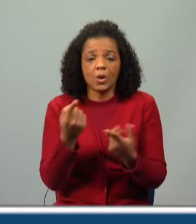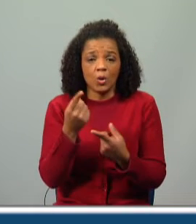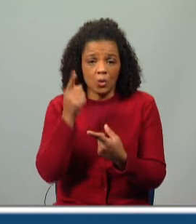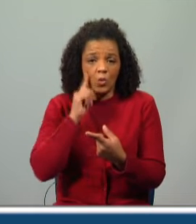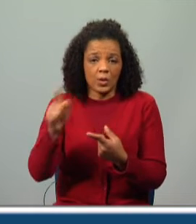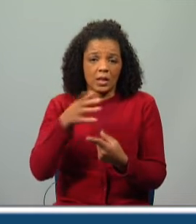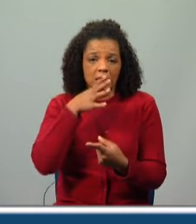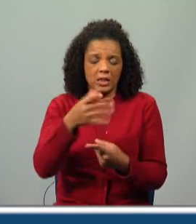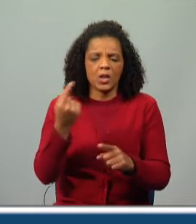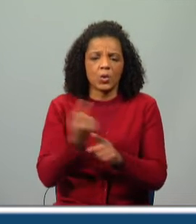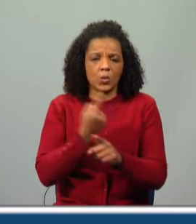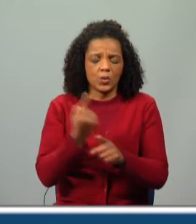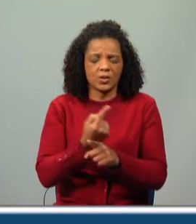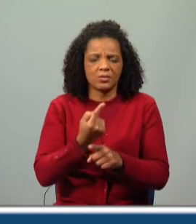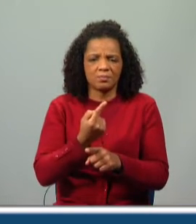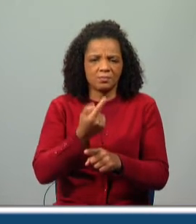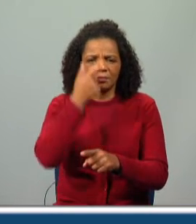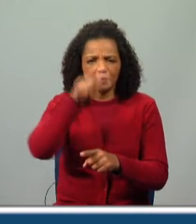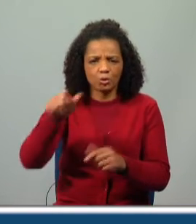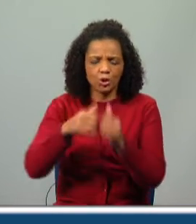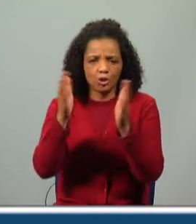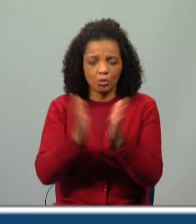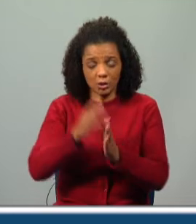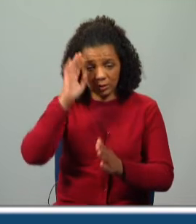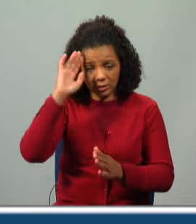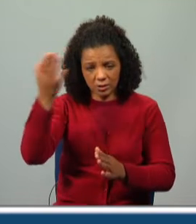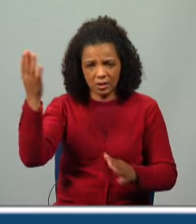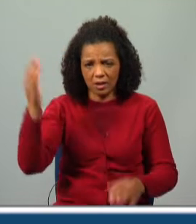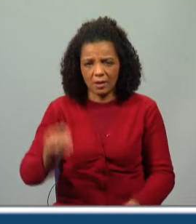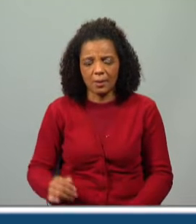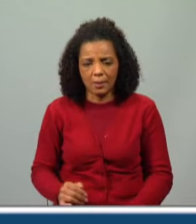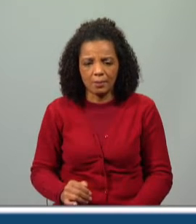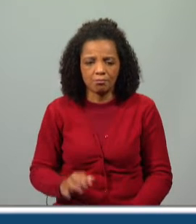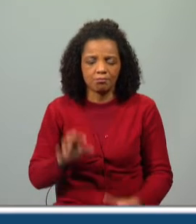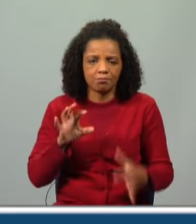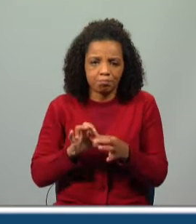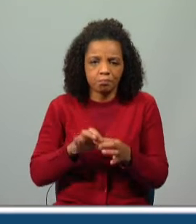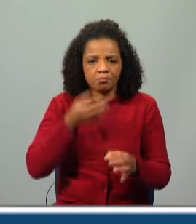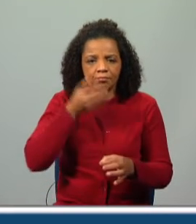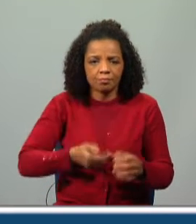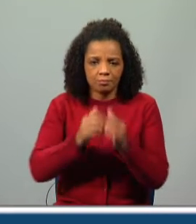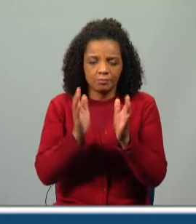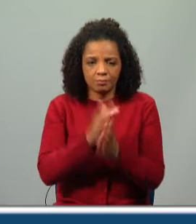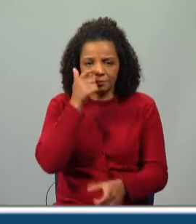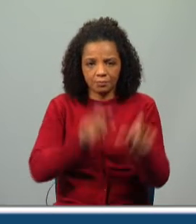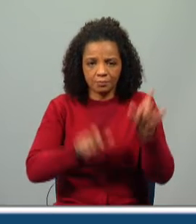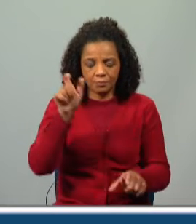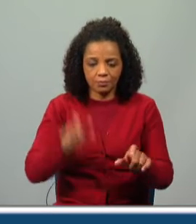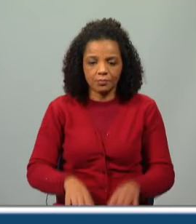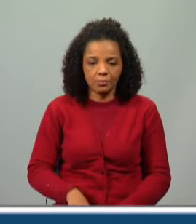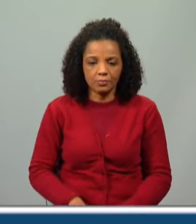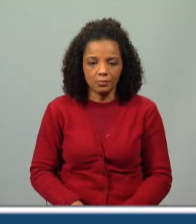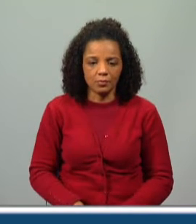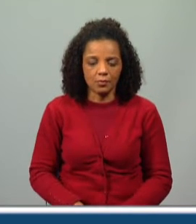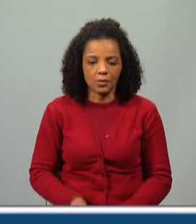ela dizia eram coisas que todo o mundo sabia que eram comuns, à sabedoria de todas as pessoas, como